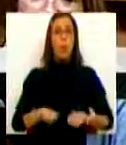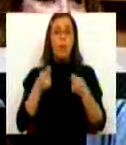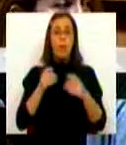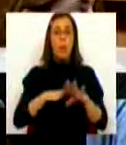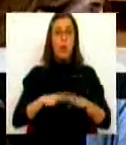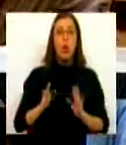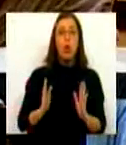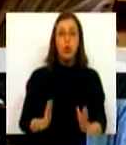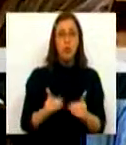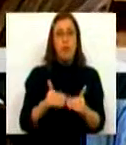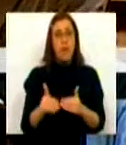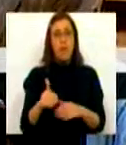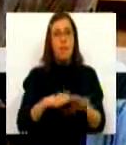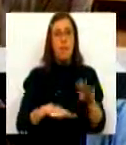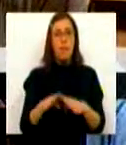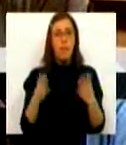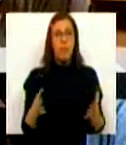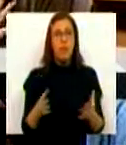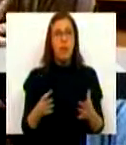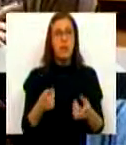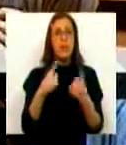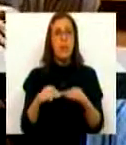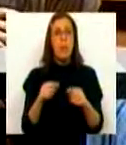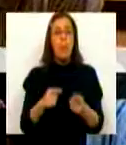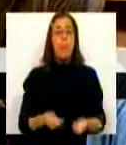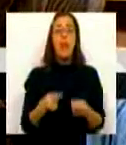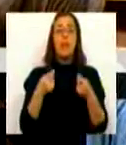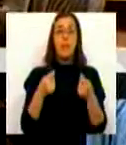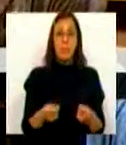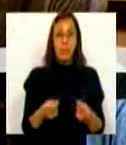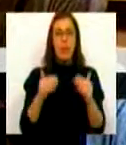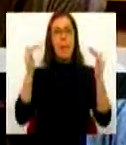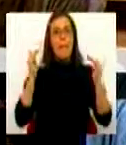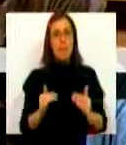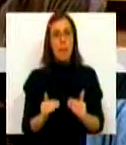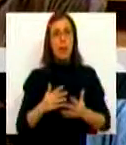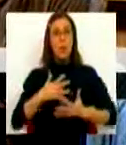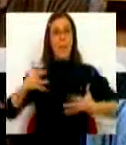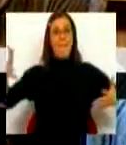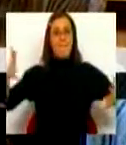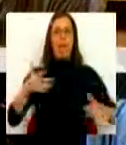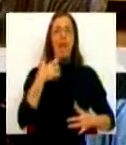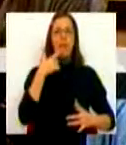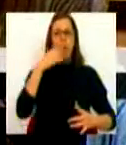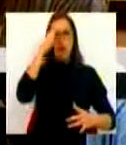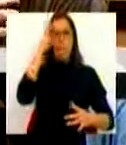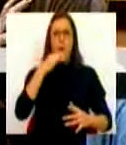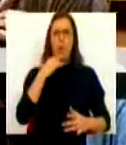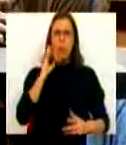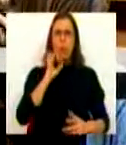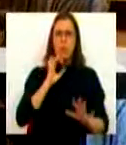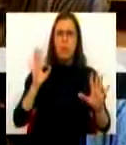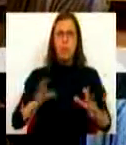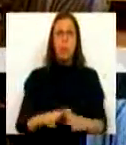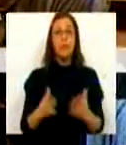já realizado e a realizar, ao tipo de investimentos que, de menor grandeza, têm um significado muito importante.